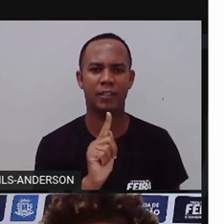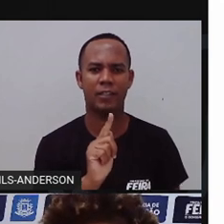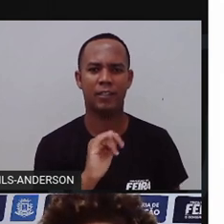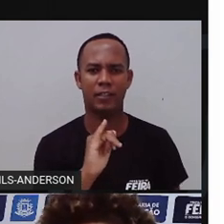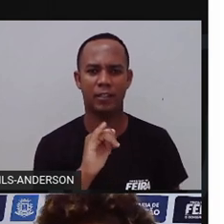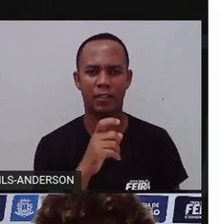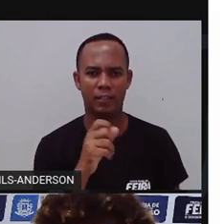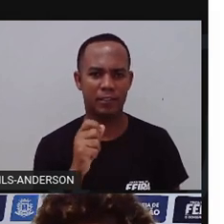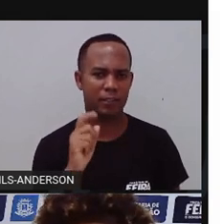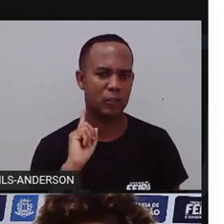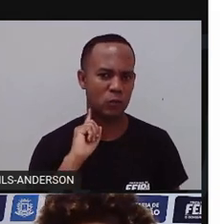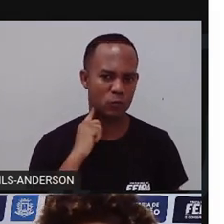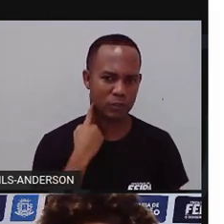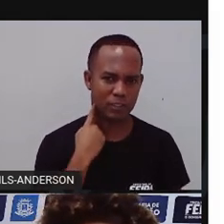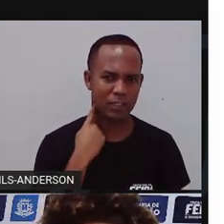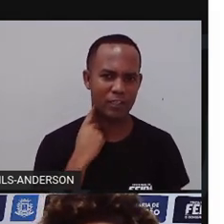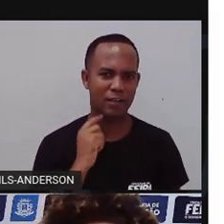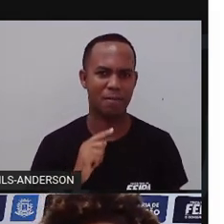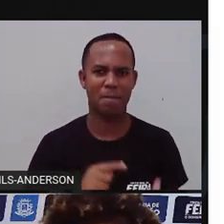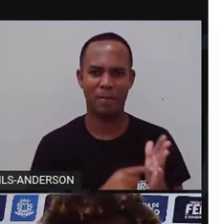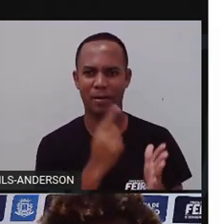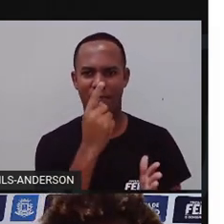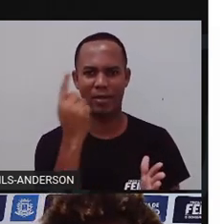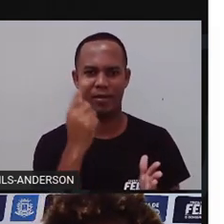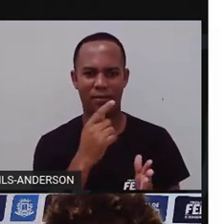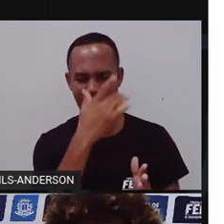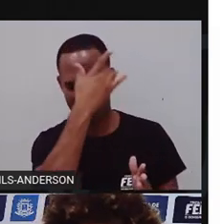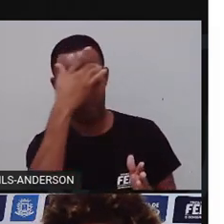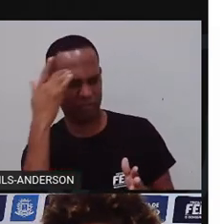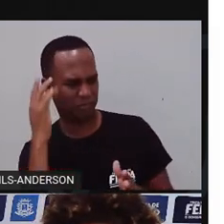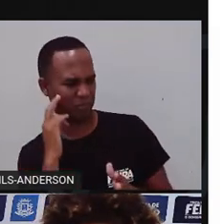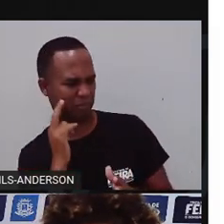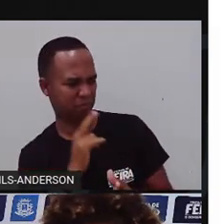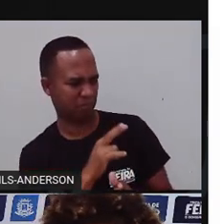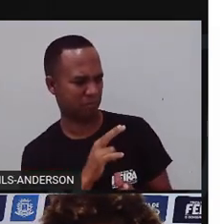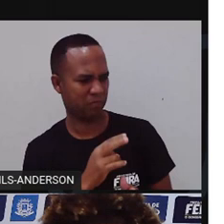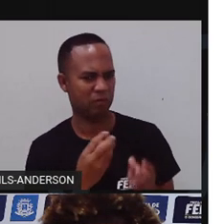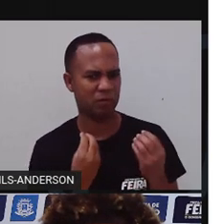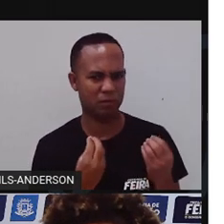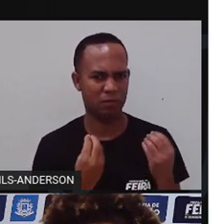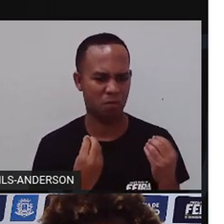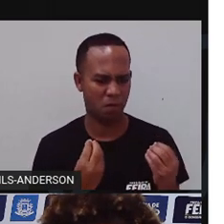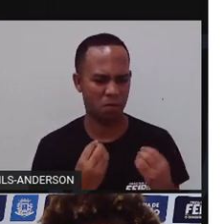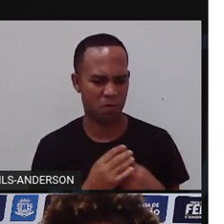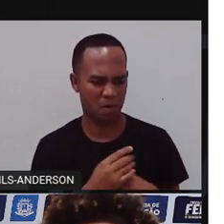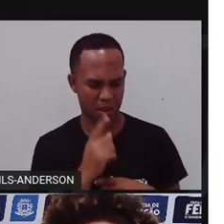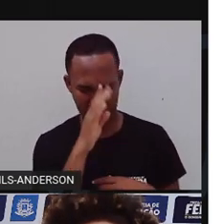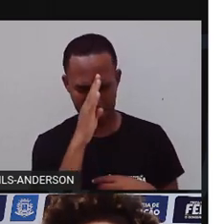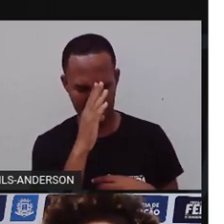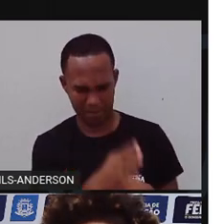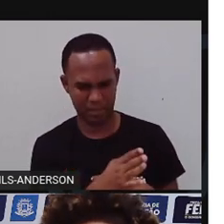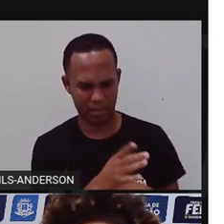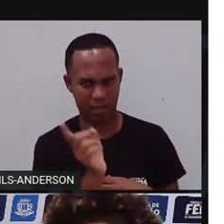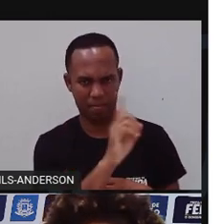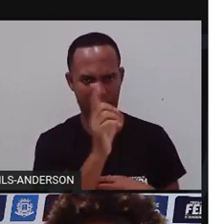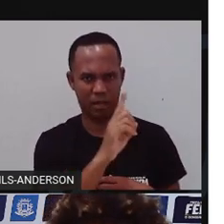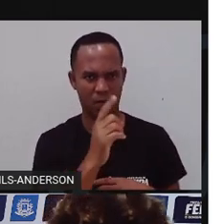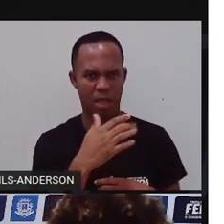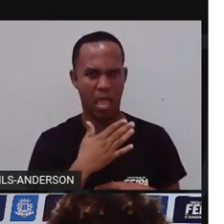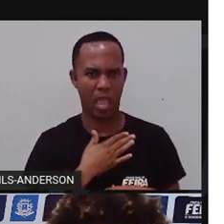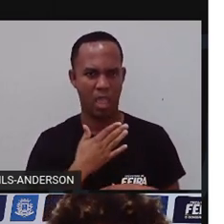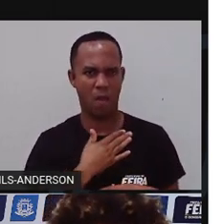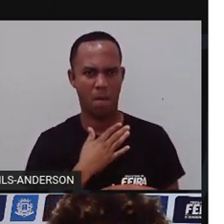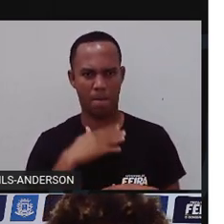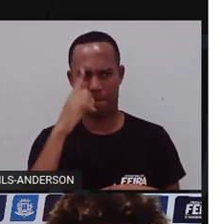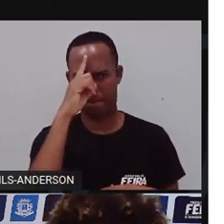Lixeirão I. As pessoas não podem me dar ordem. Eu é que mando as pessoas